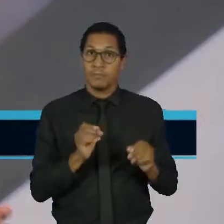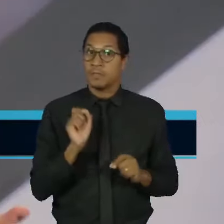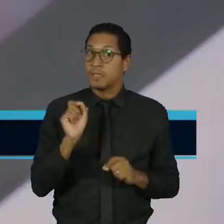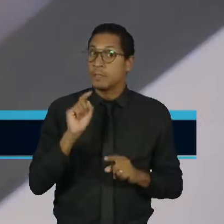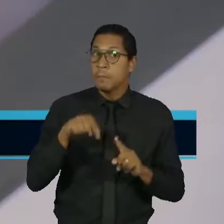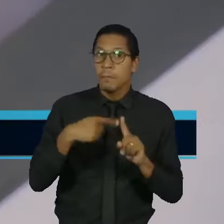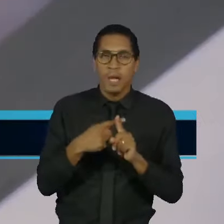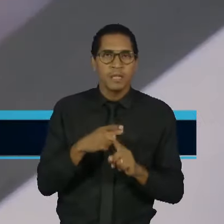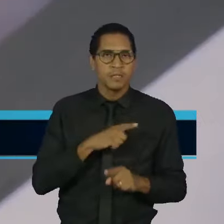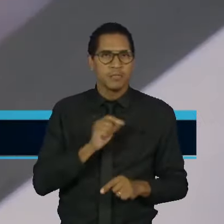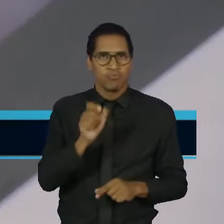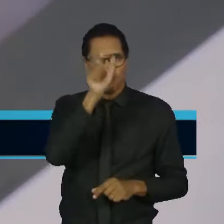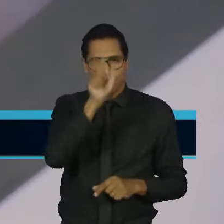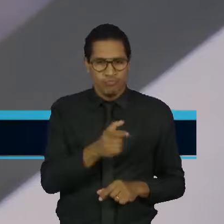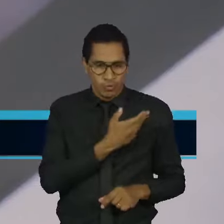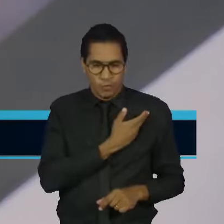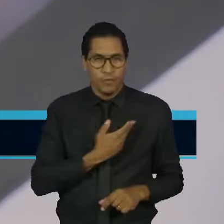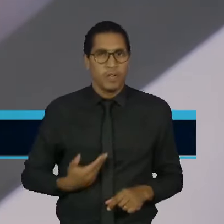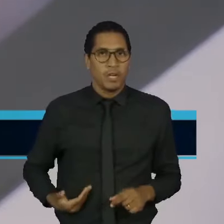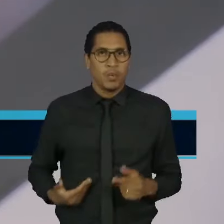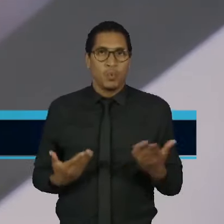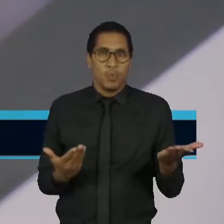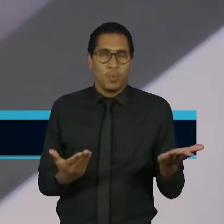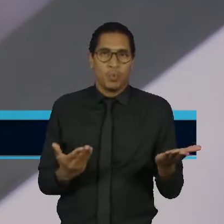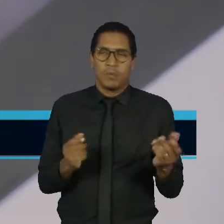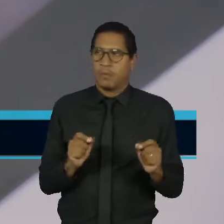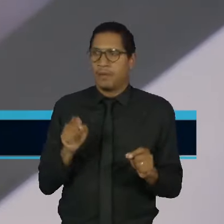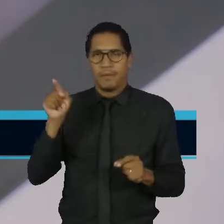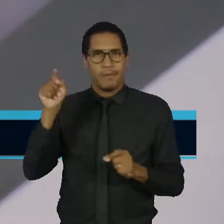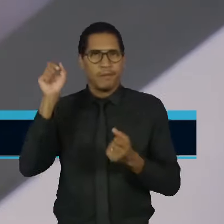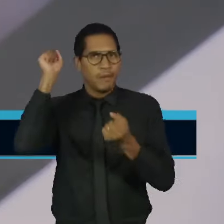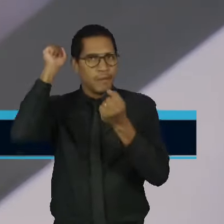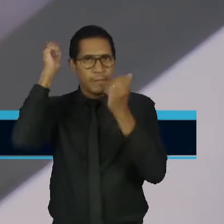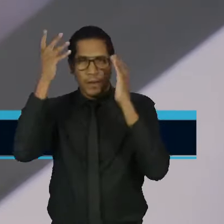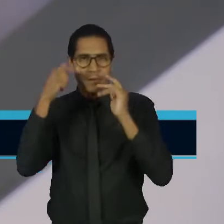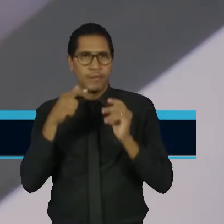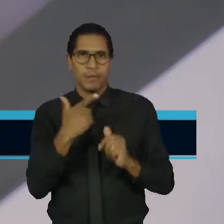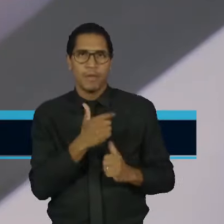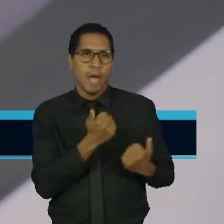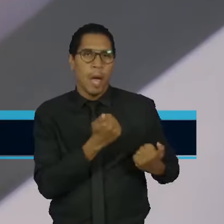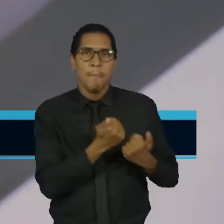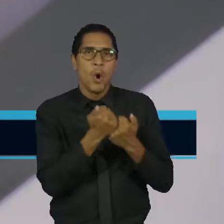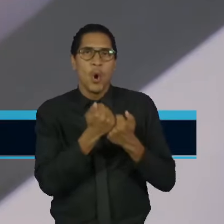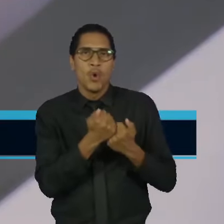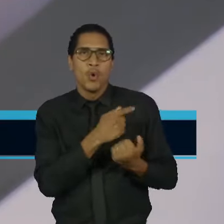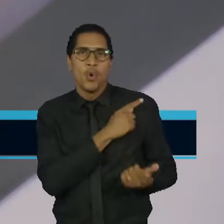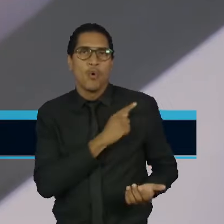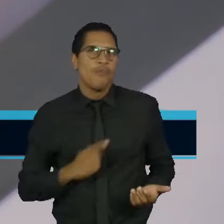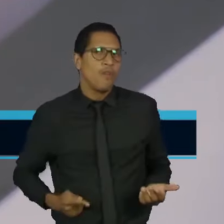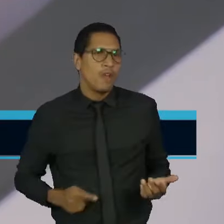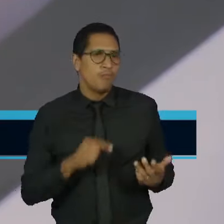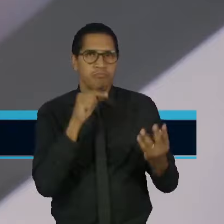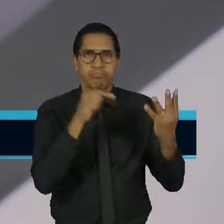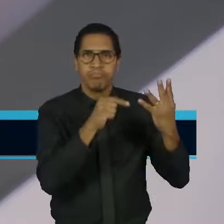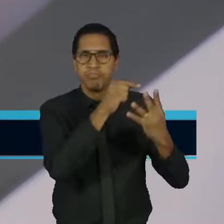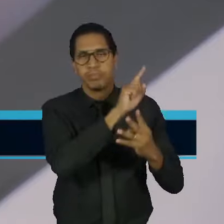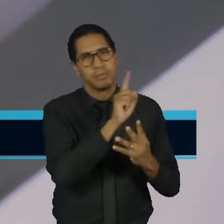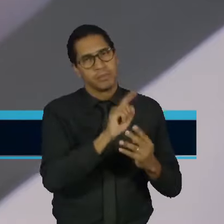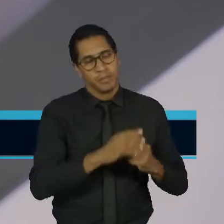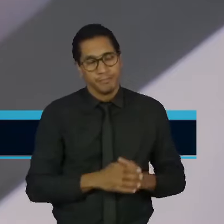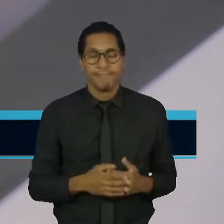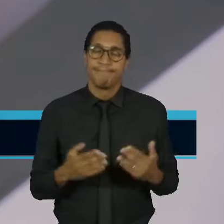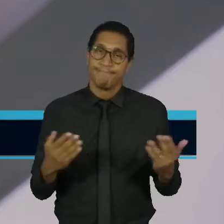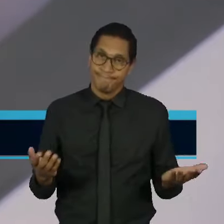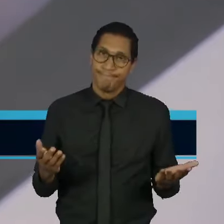afeta os governadores. Ele não tem maioria entre os governadores. Então, é um discurso que ele pode até fazer para continuar falando para o público dele, como o Dimas